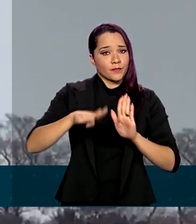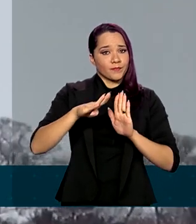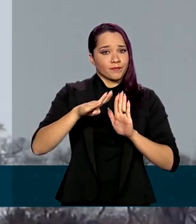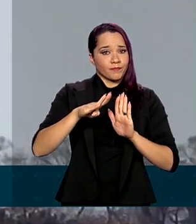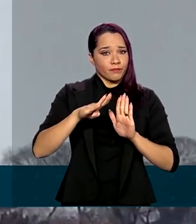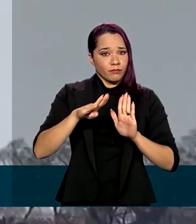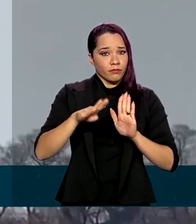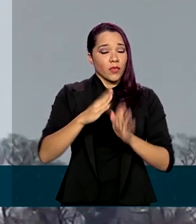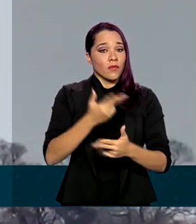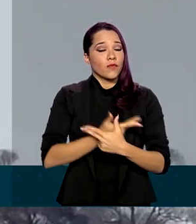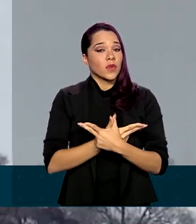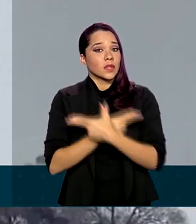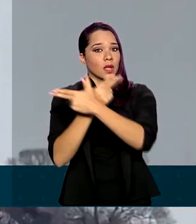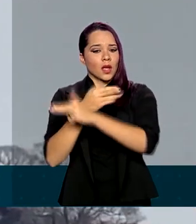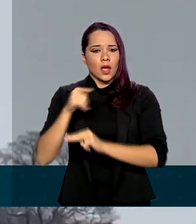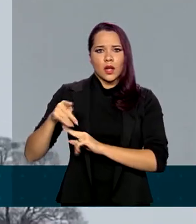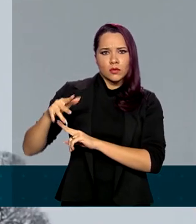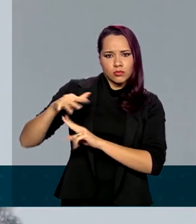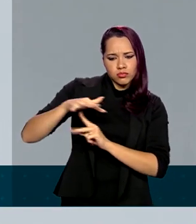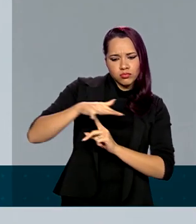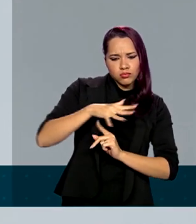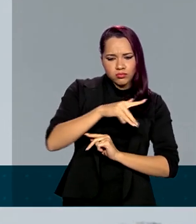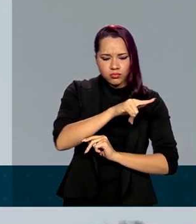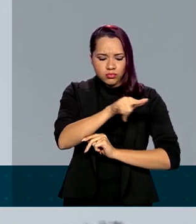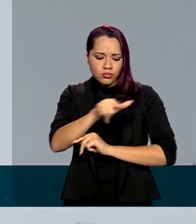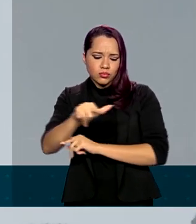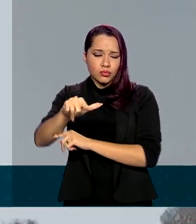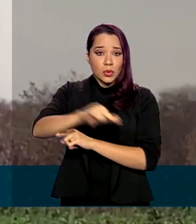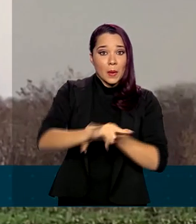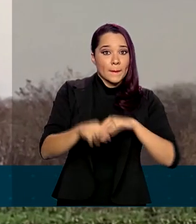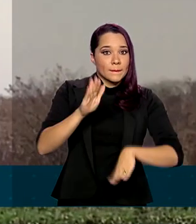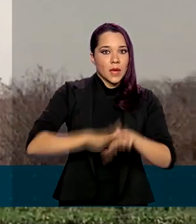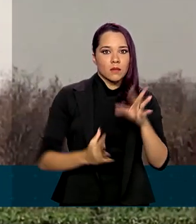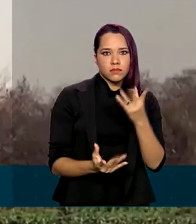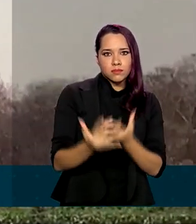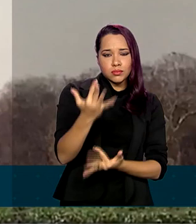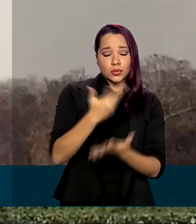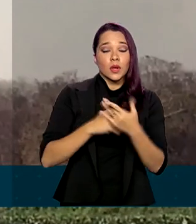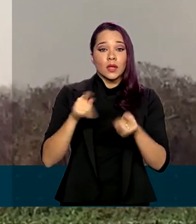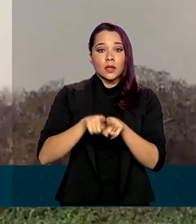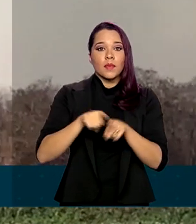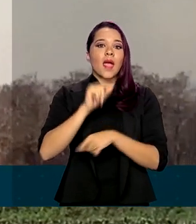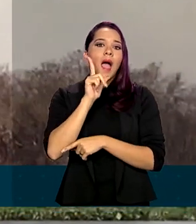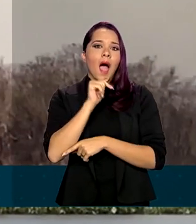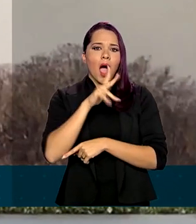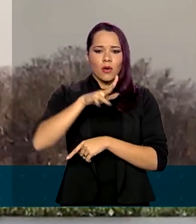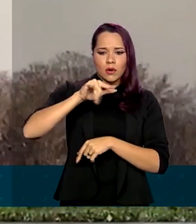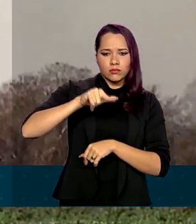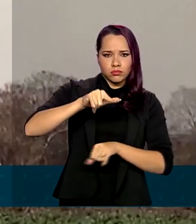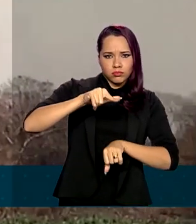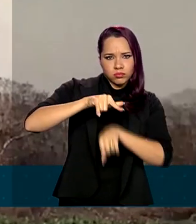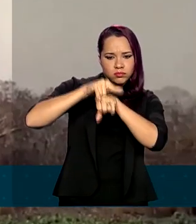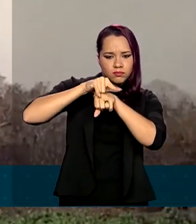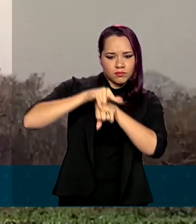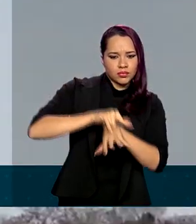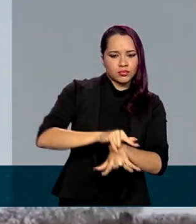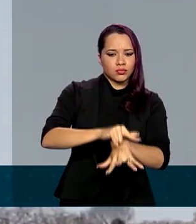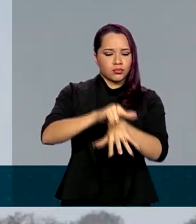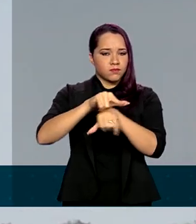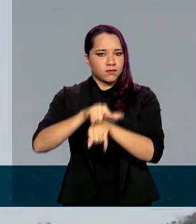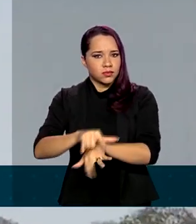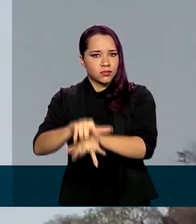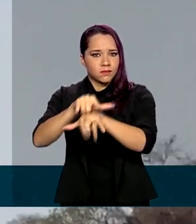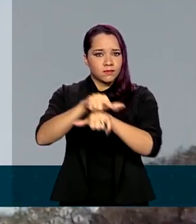sobrevoou as regiões de difícil acesso, mas afetadas pelo fogo, despejando água onde não há local para pouso de aeronaves.